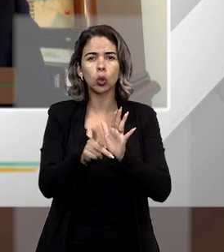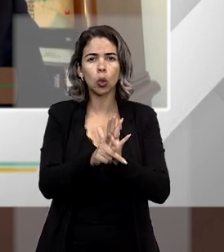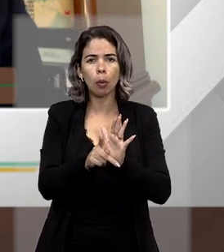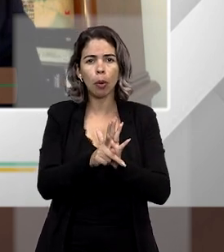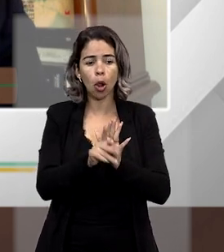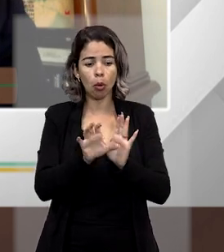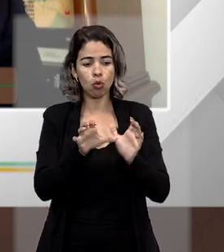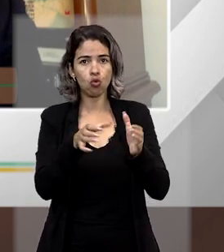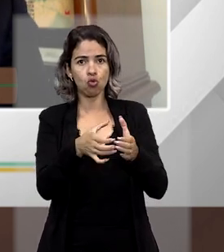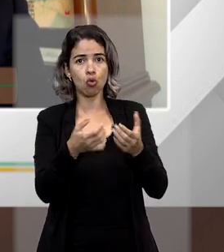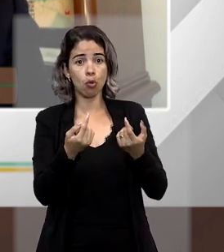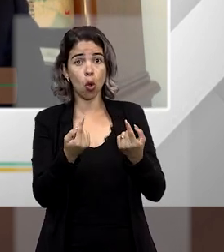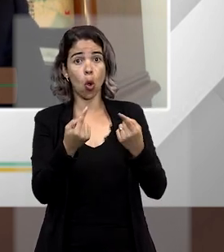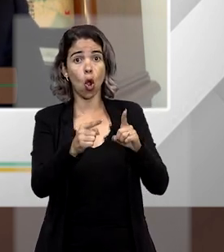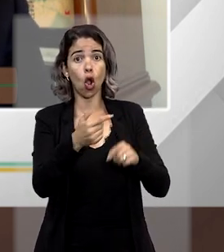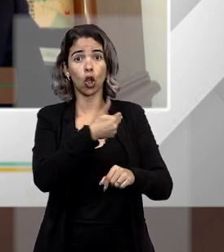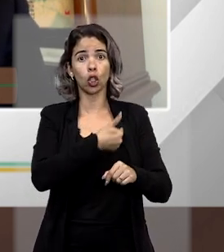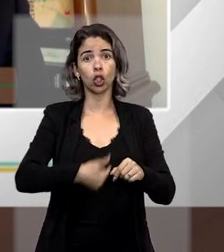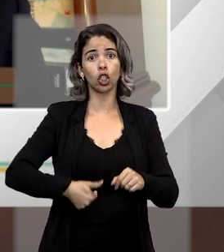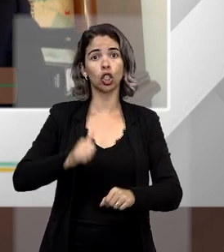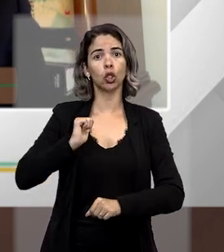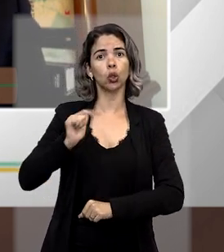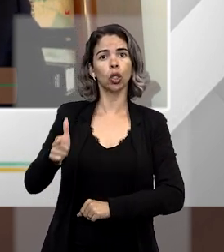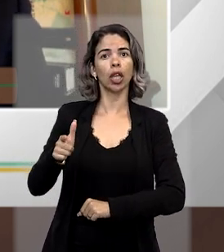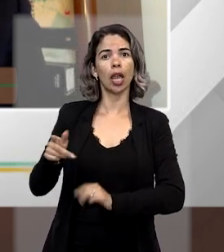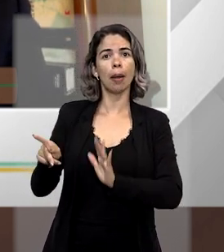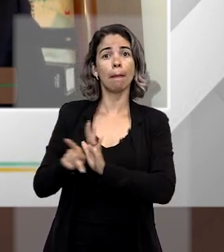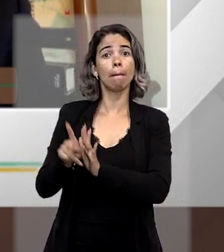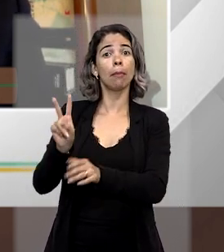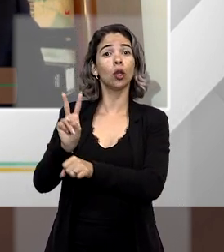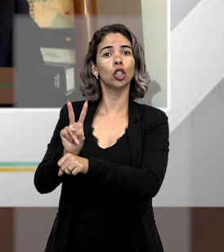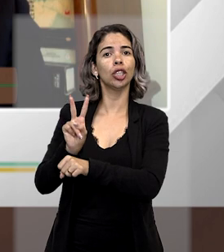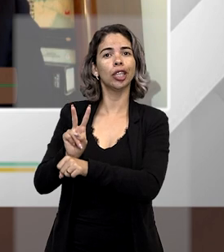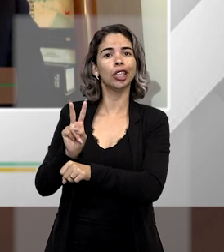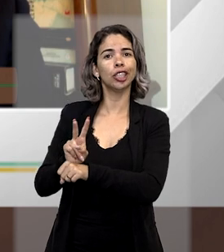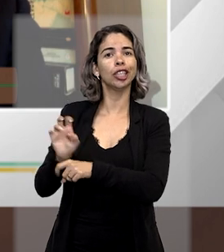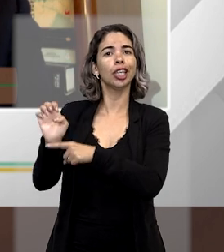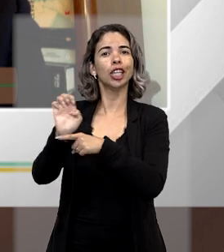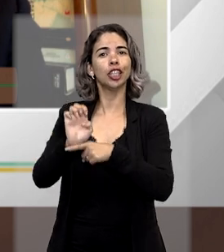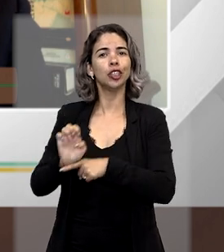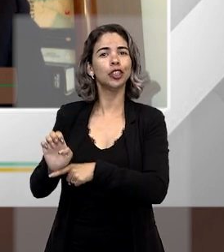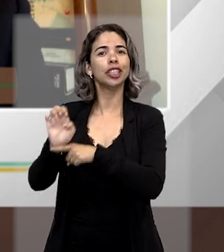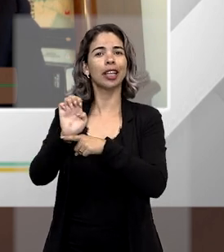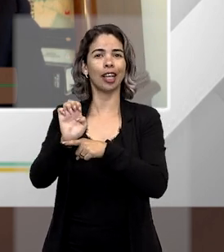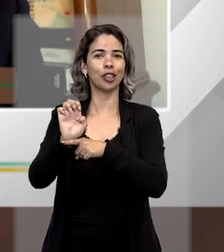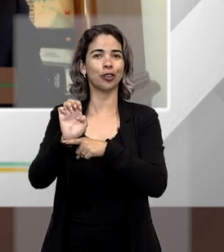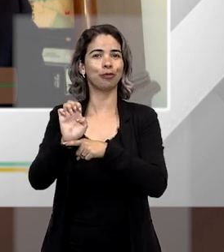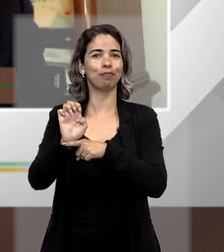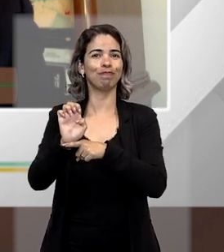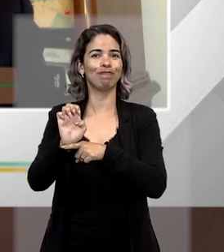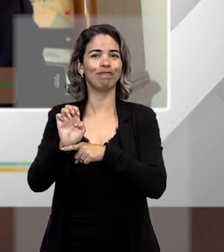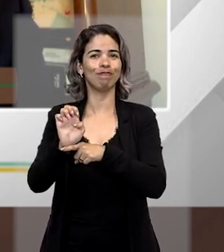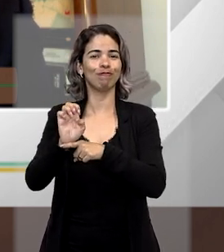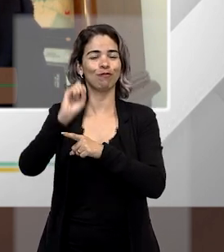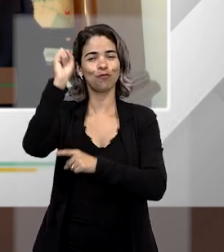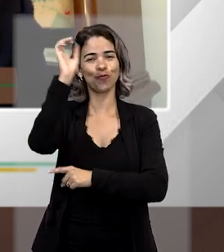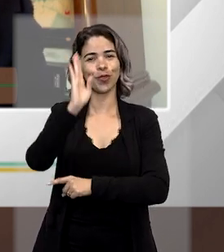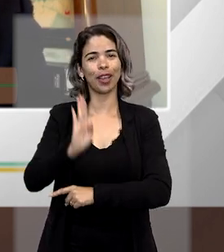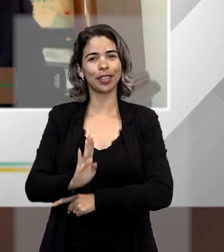oposição ao governo do que propriamente proteger o Estado brasileiro,